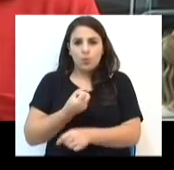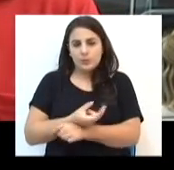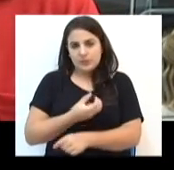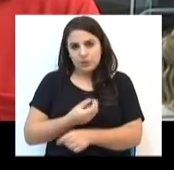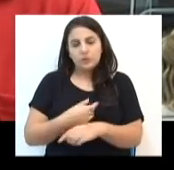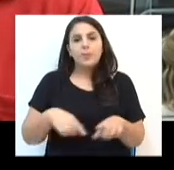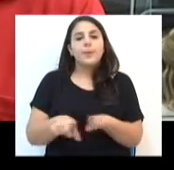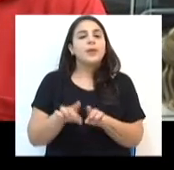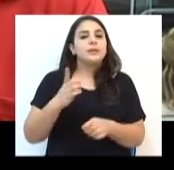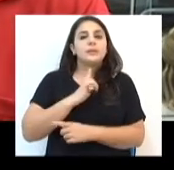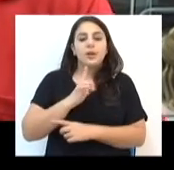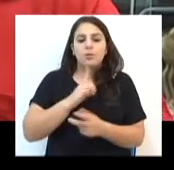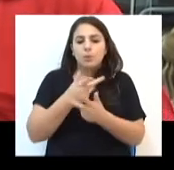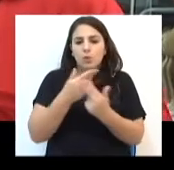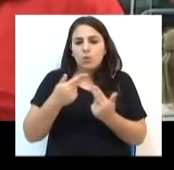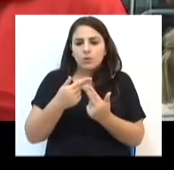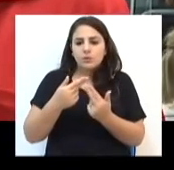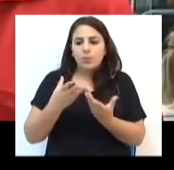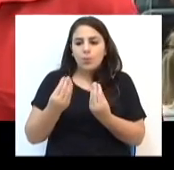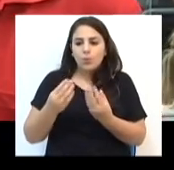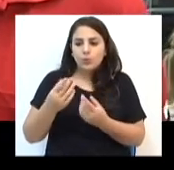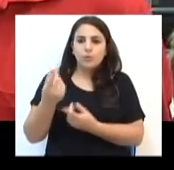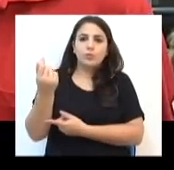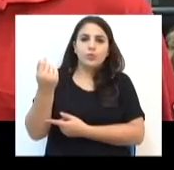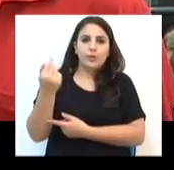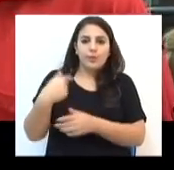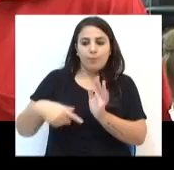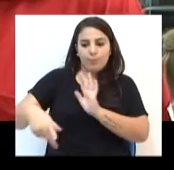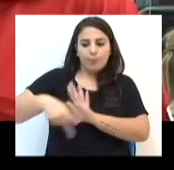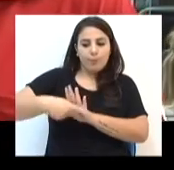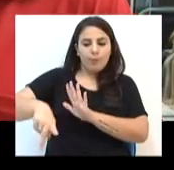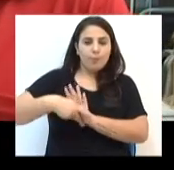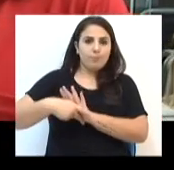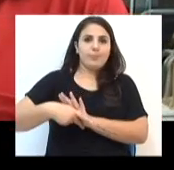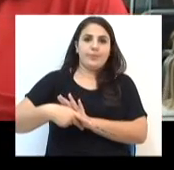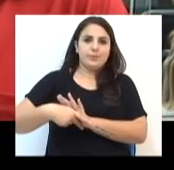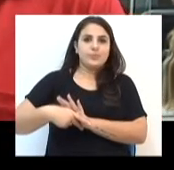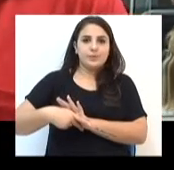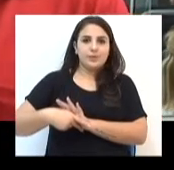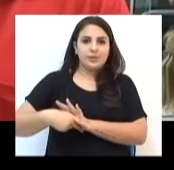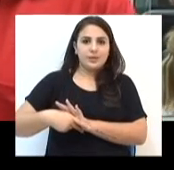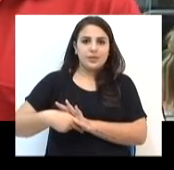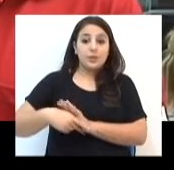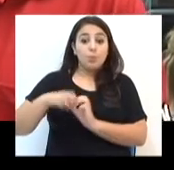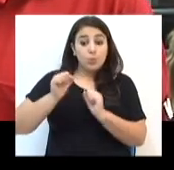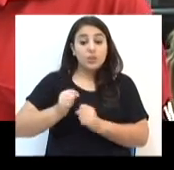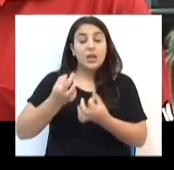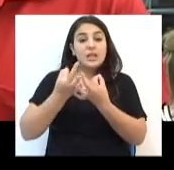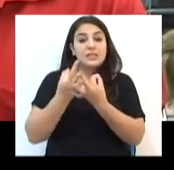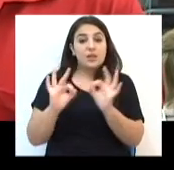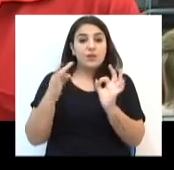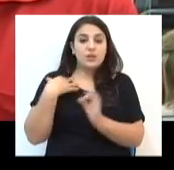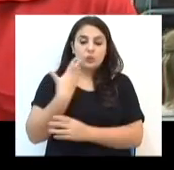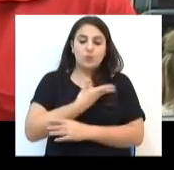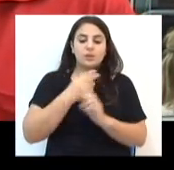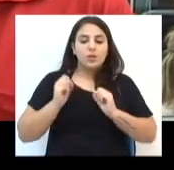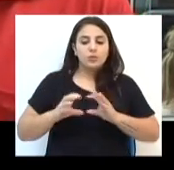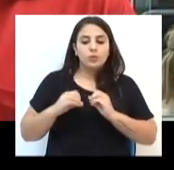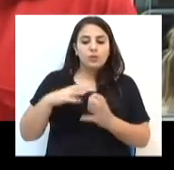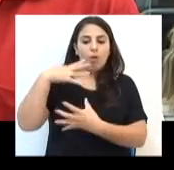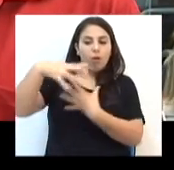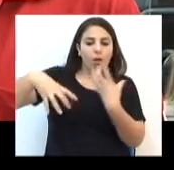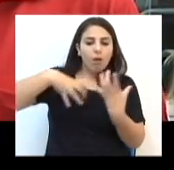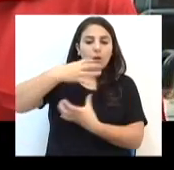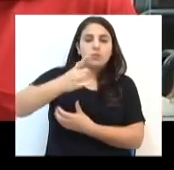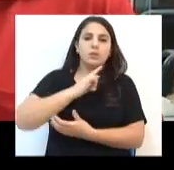hoje tem uma vala de recursos que só esses recursos poderiam salvar a nossa educação, do caos que está,